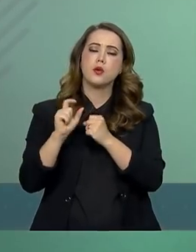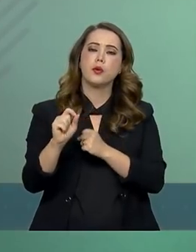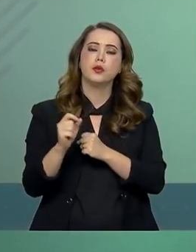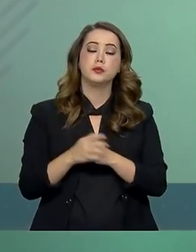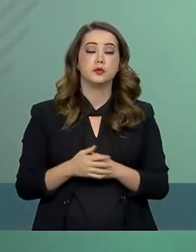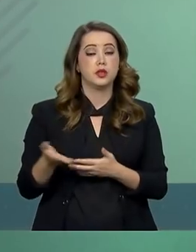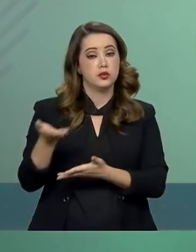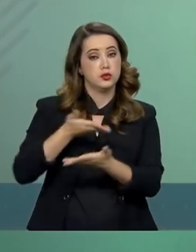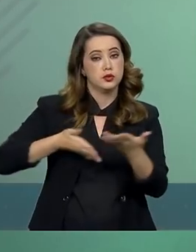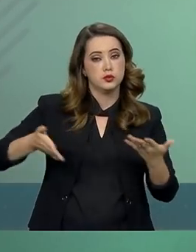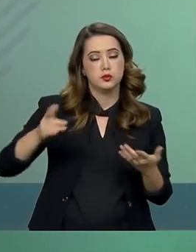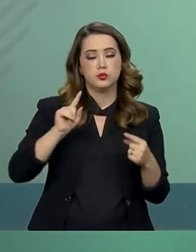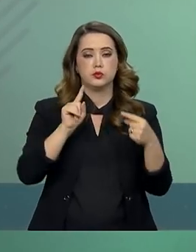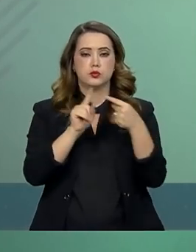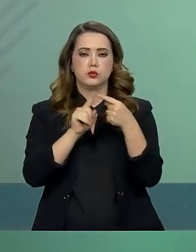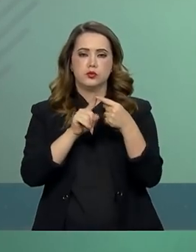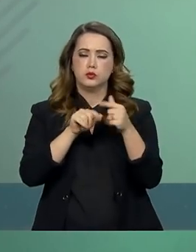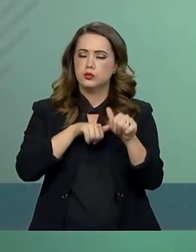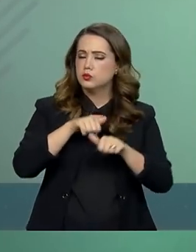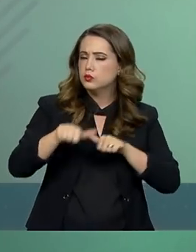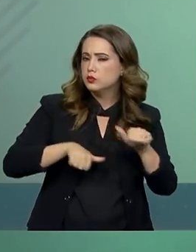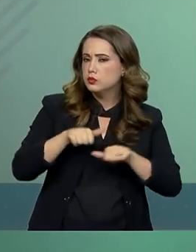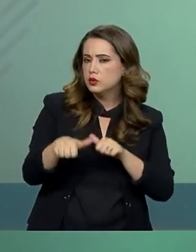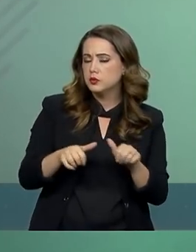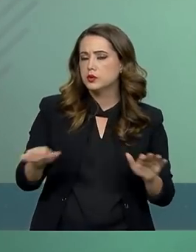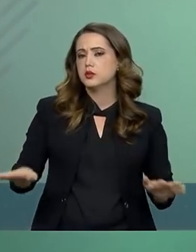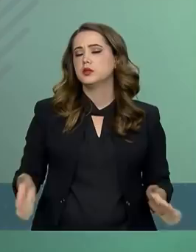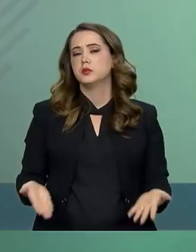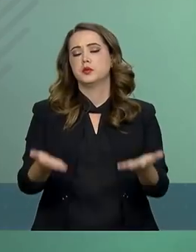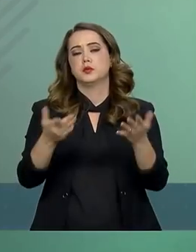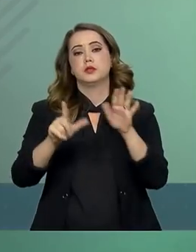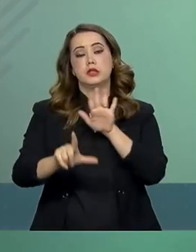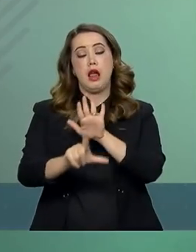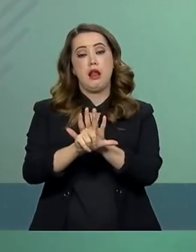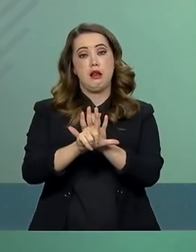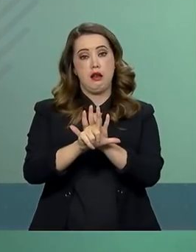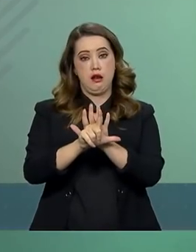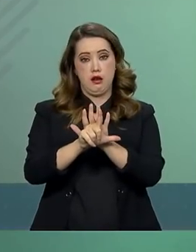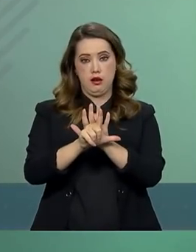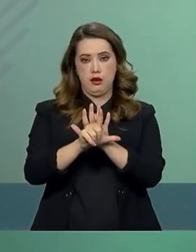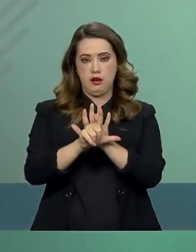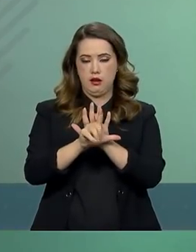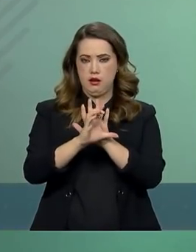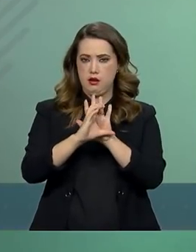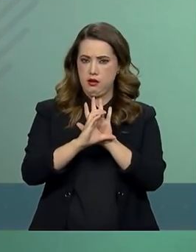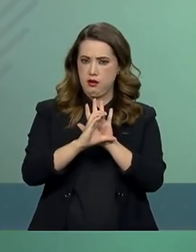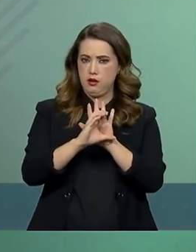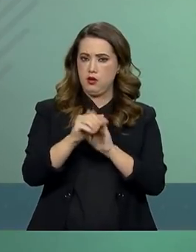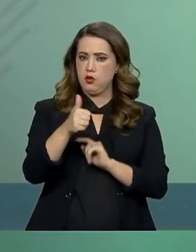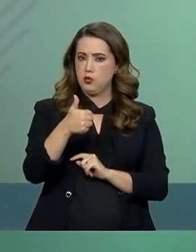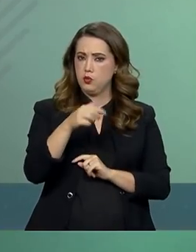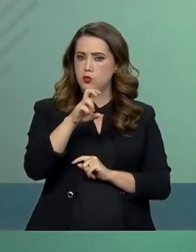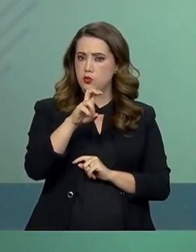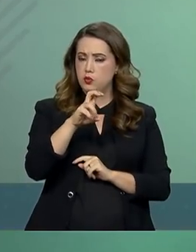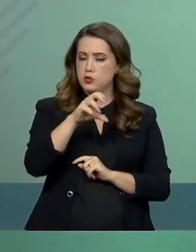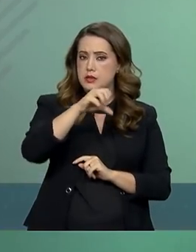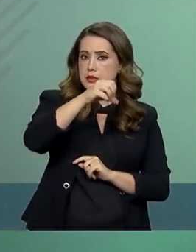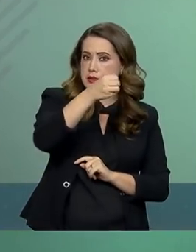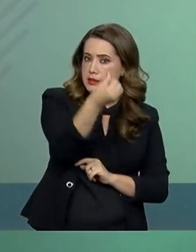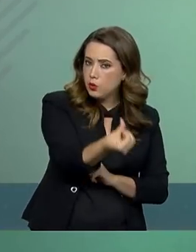relacionado às alterações promovidas na Lei Complementar 156, de